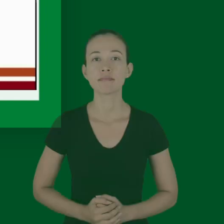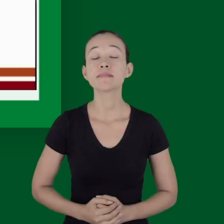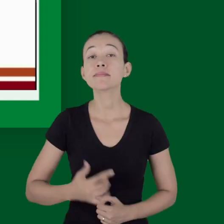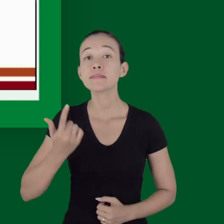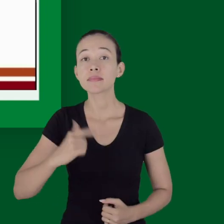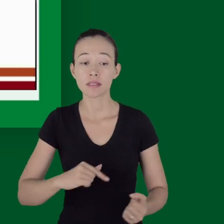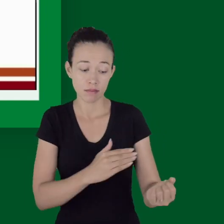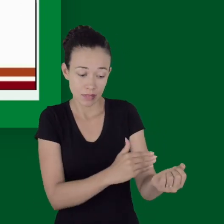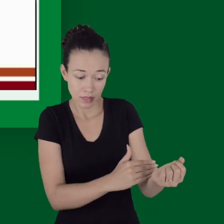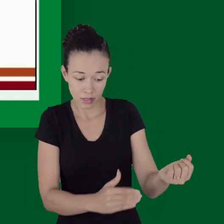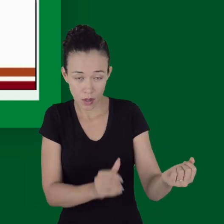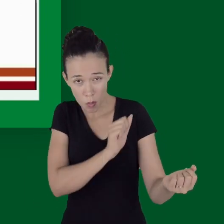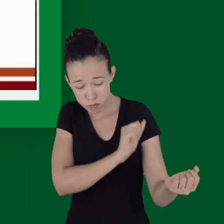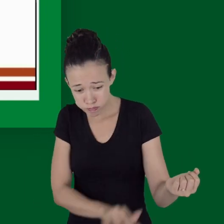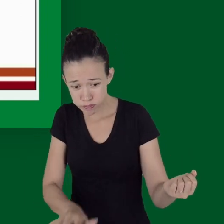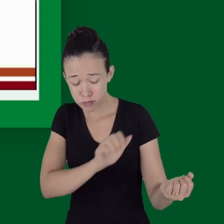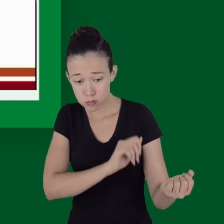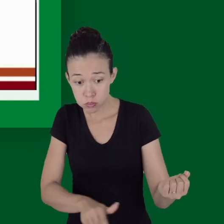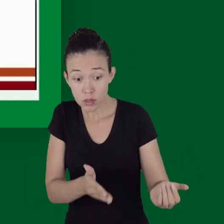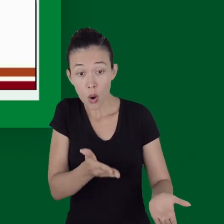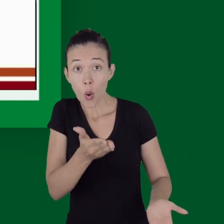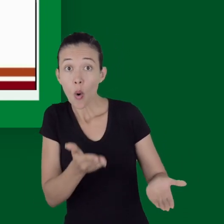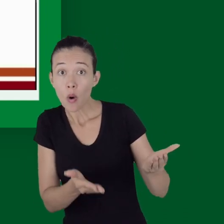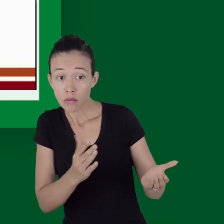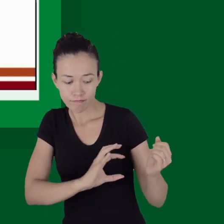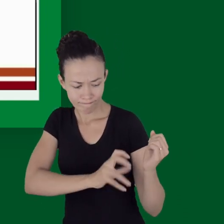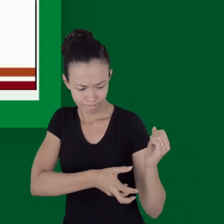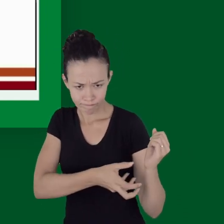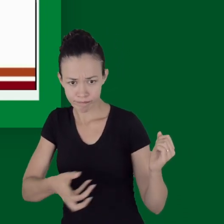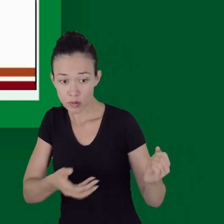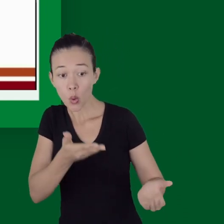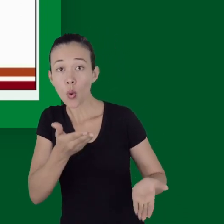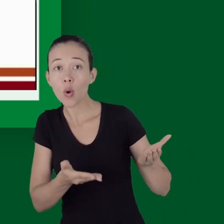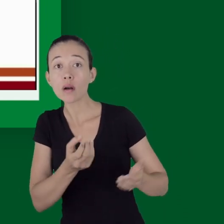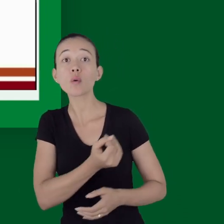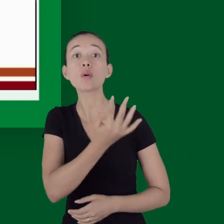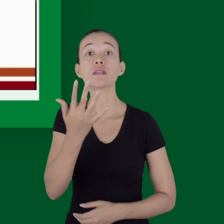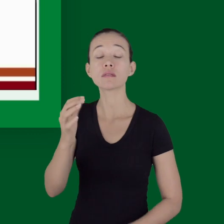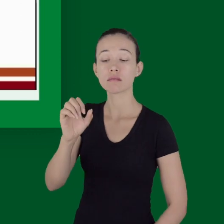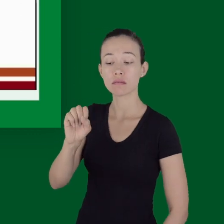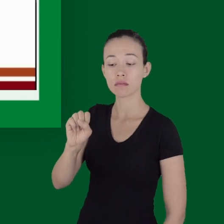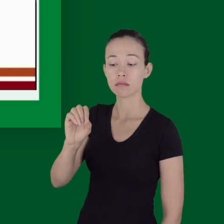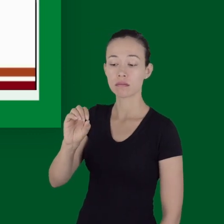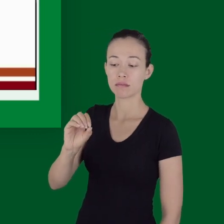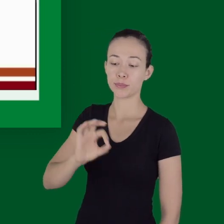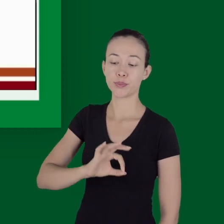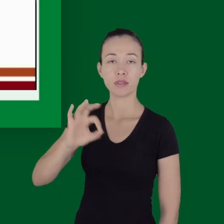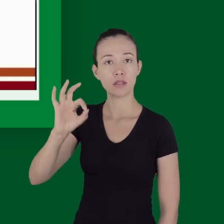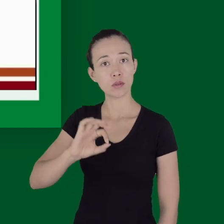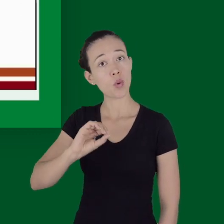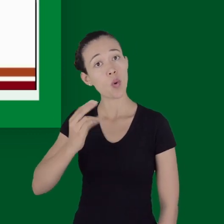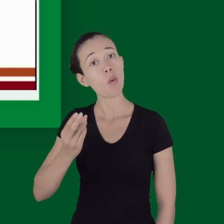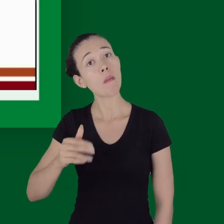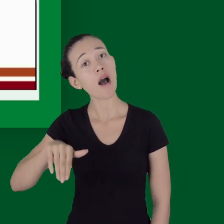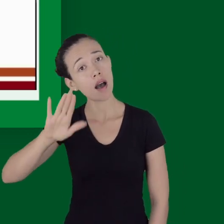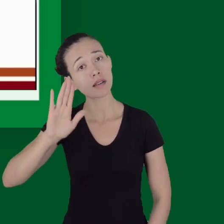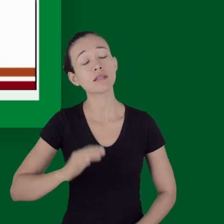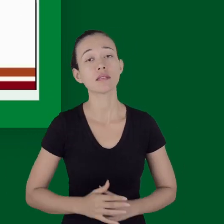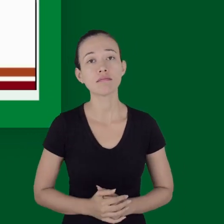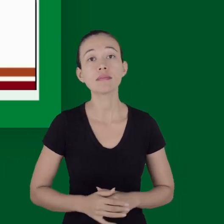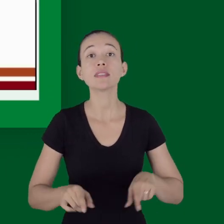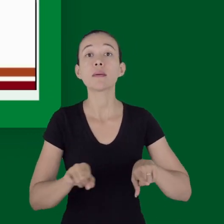O controle de hemorragia sanguinante de um membro pelo torniquete é de 80% ou mais, quando bem aplicado, quando bem indicado.